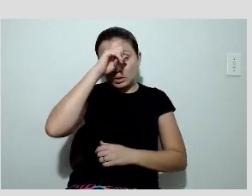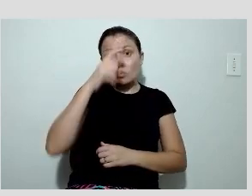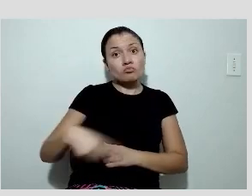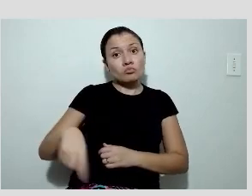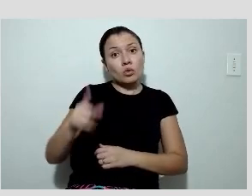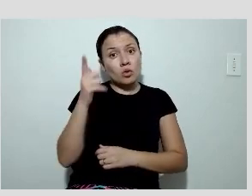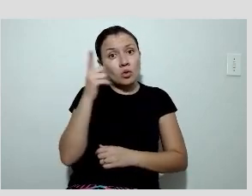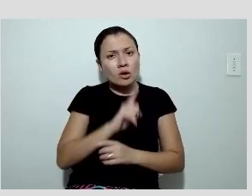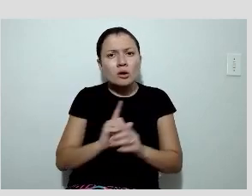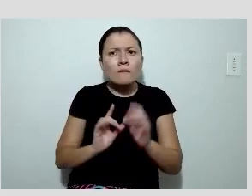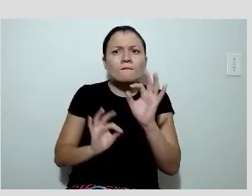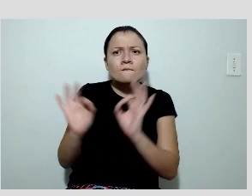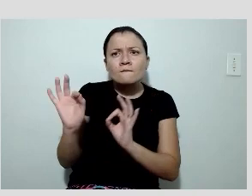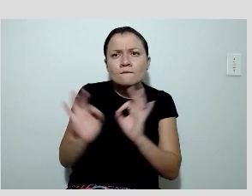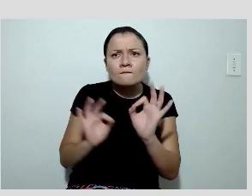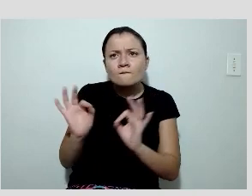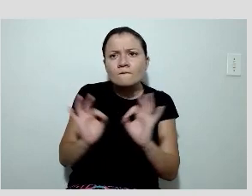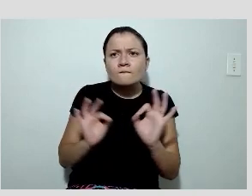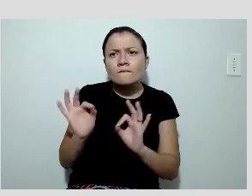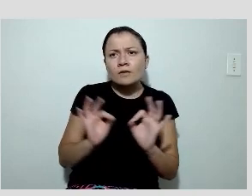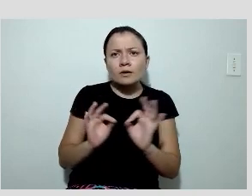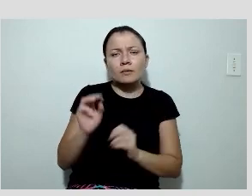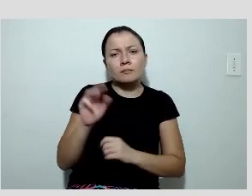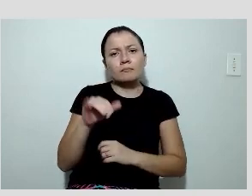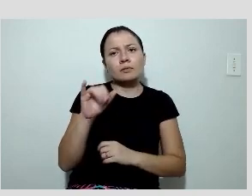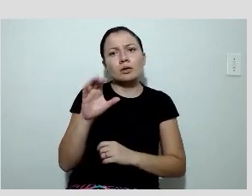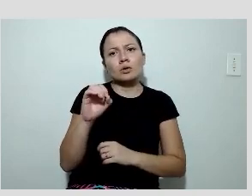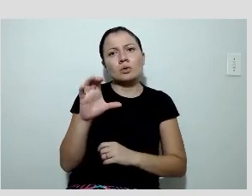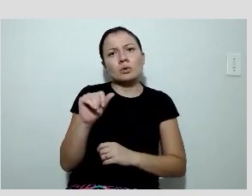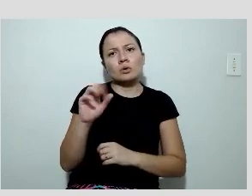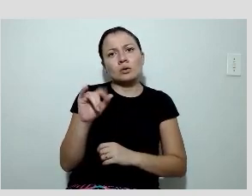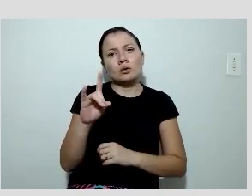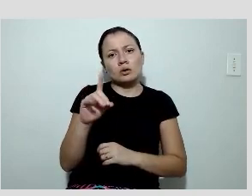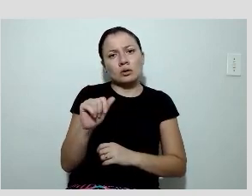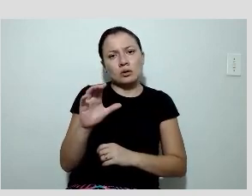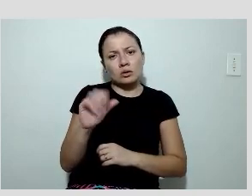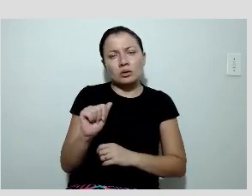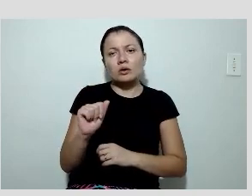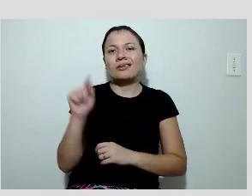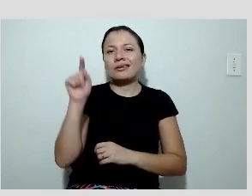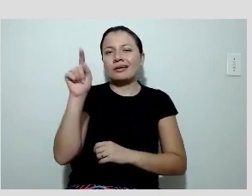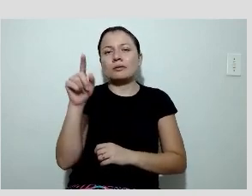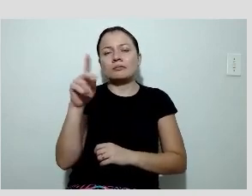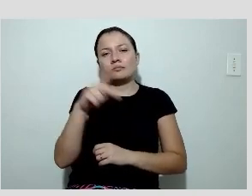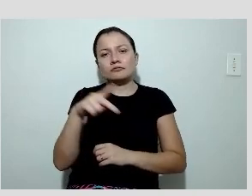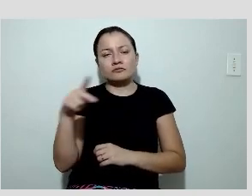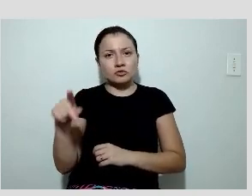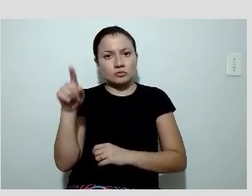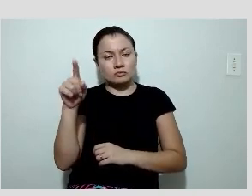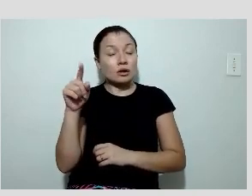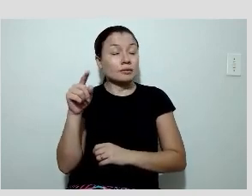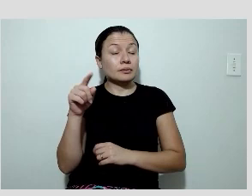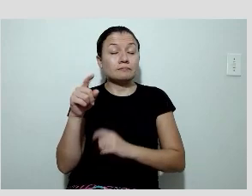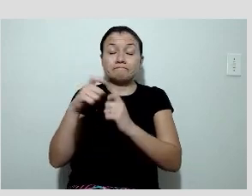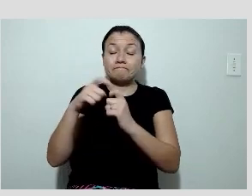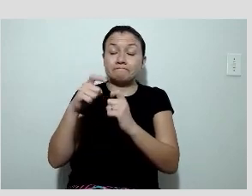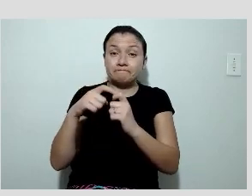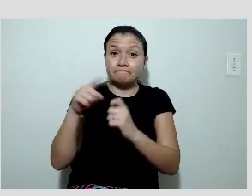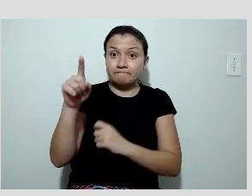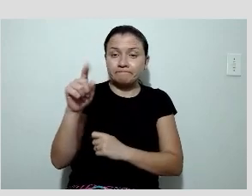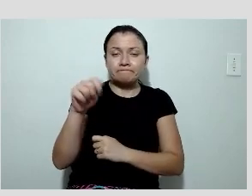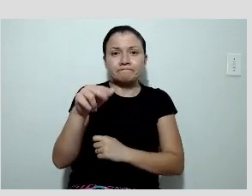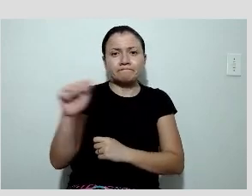uma perfusão miocárdica muito rápida, entregar esse resultado para a equipe da doutora Ana Amaral, e com 23% aqui